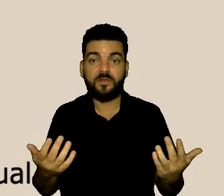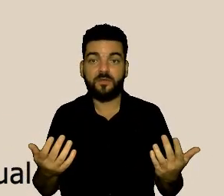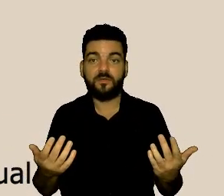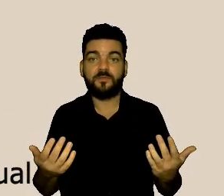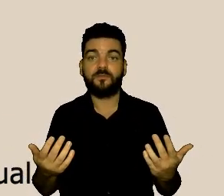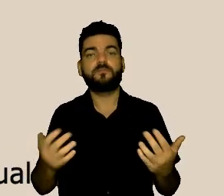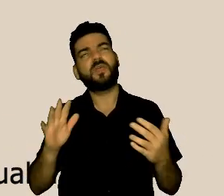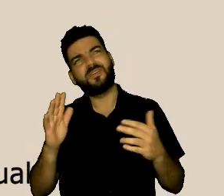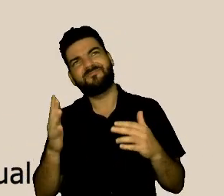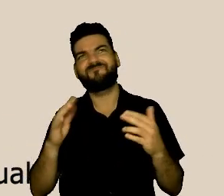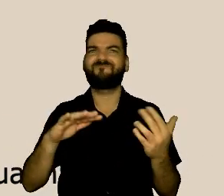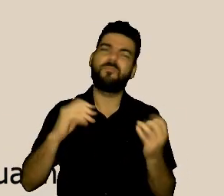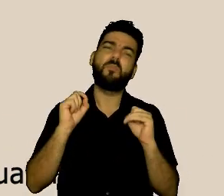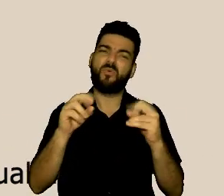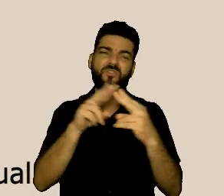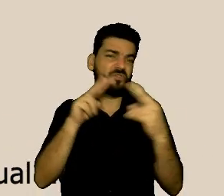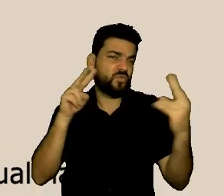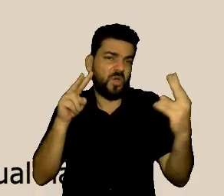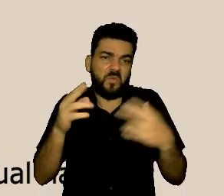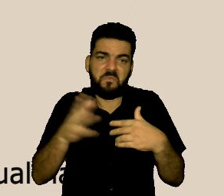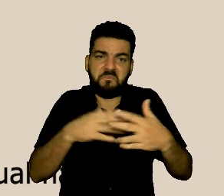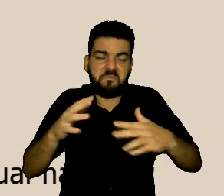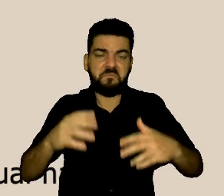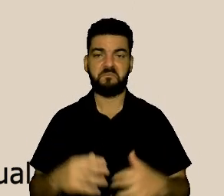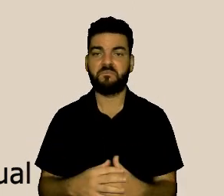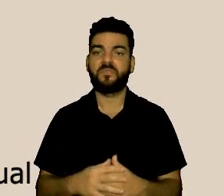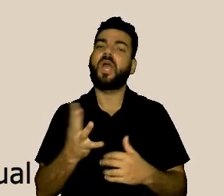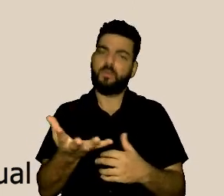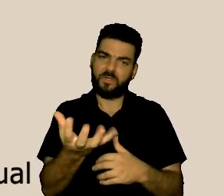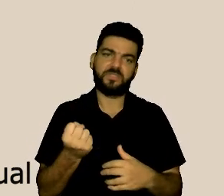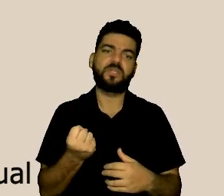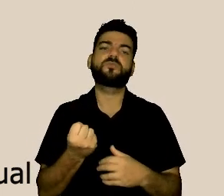essa denúncia. Por favor, próxima.